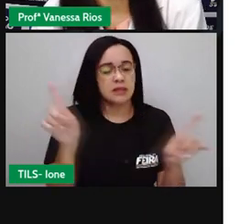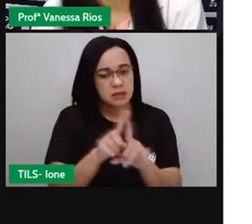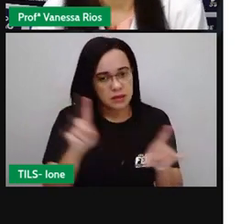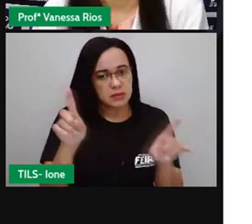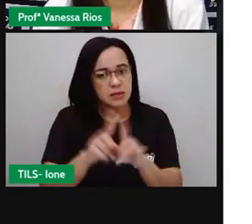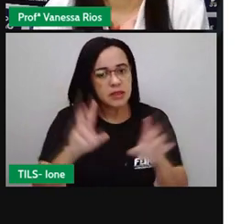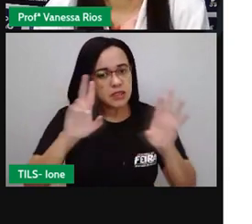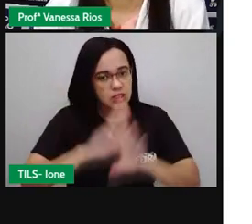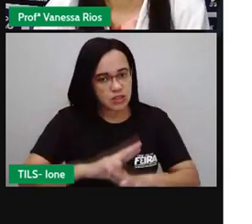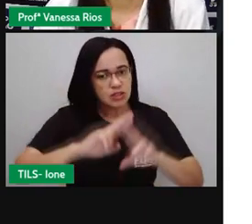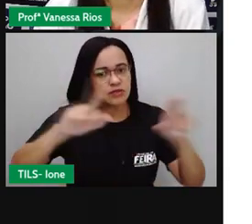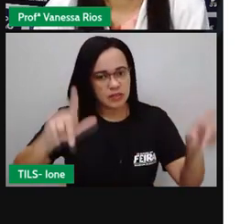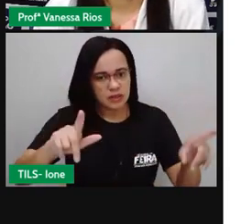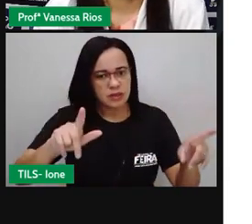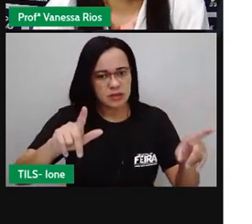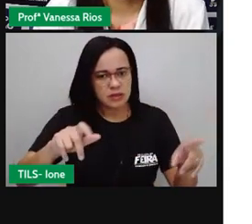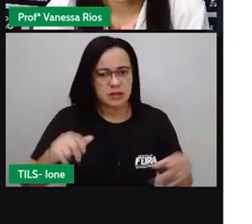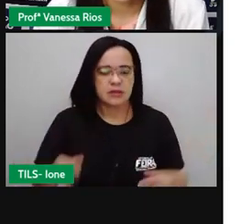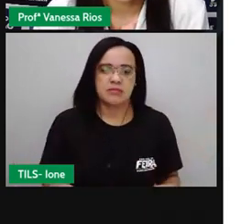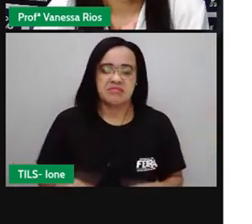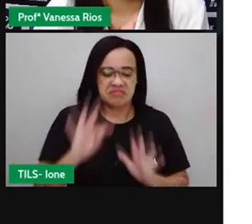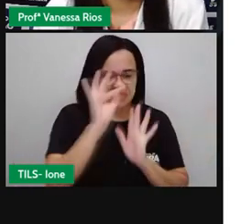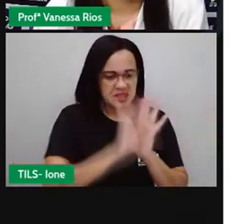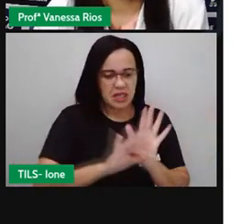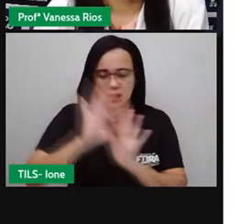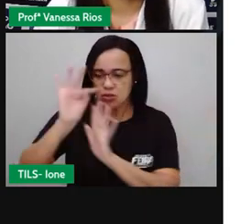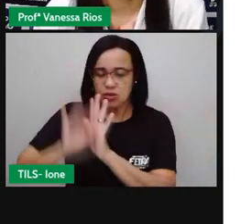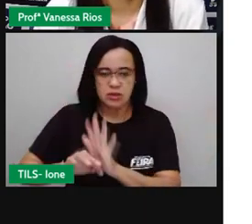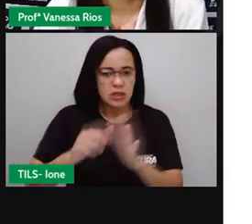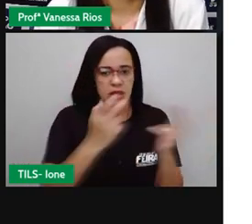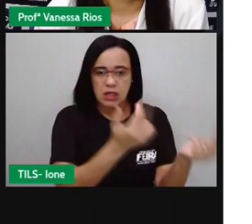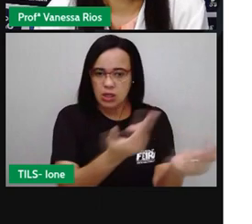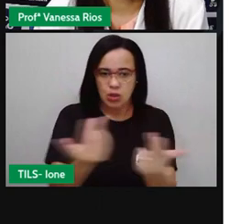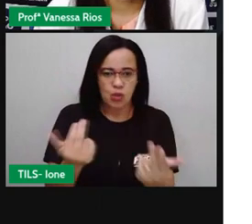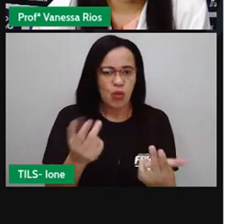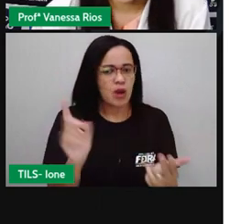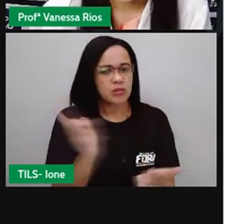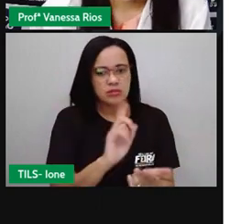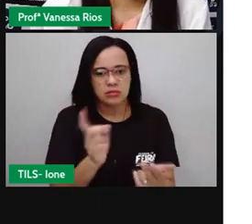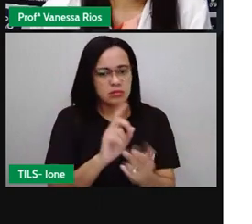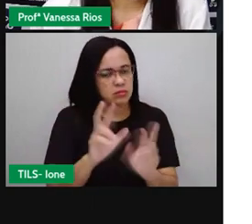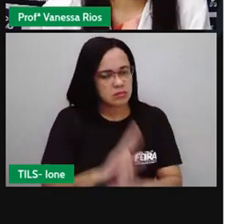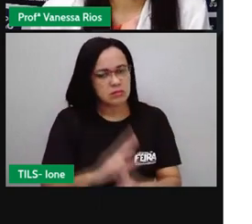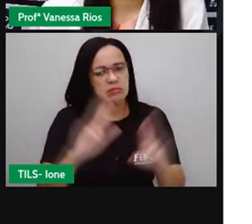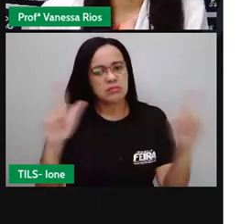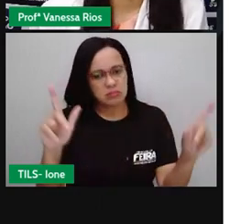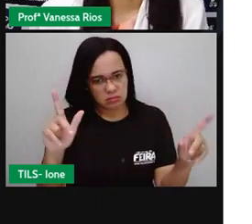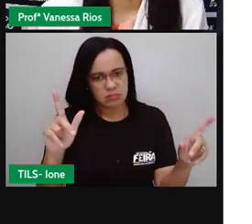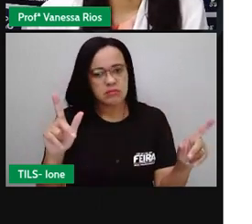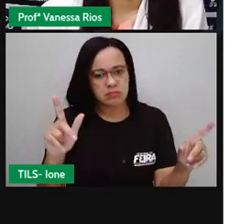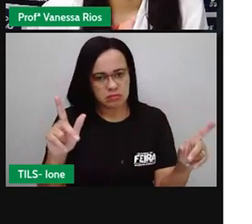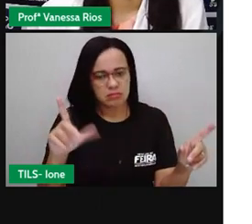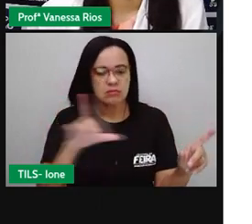dizer que são os mesmos gêneros textuais né porque eles não são iguais